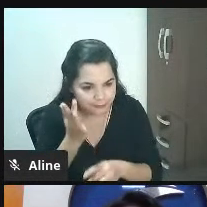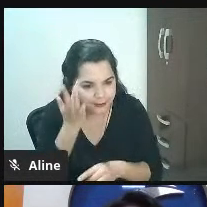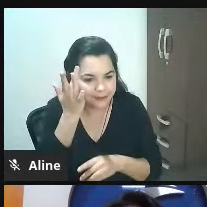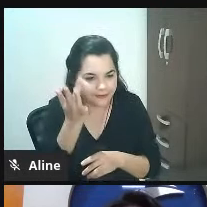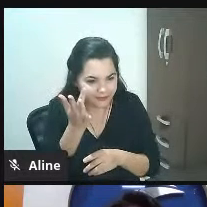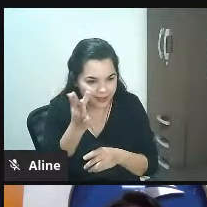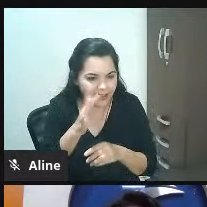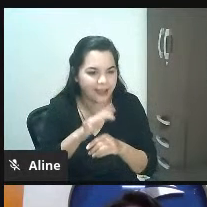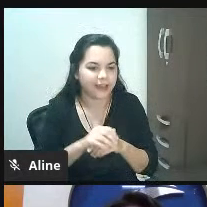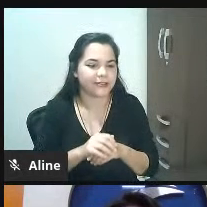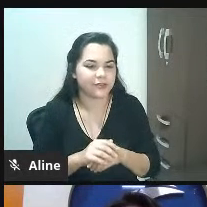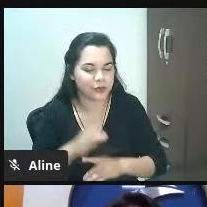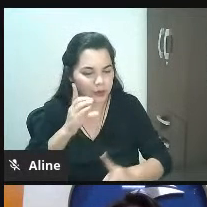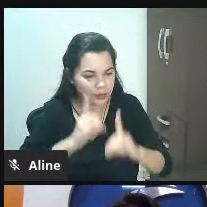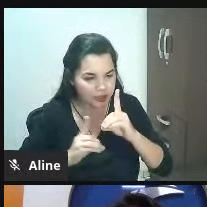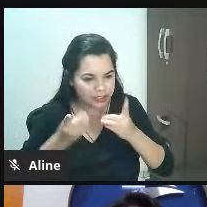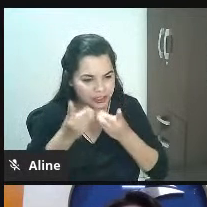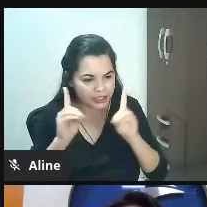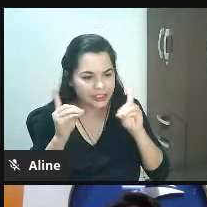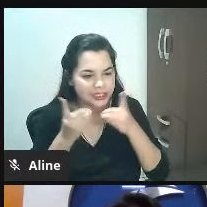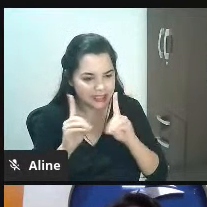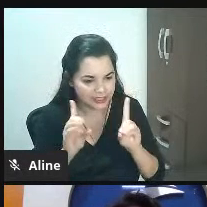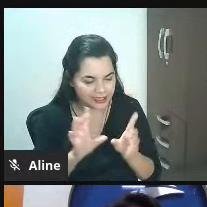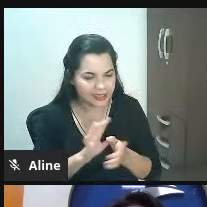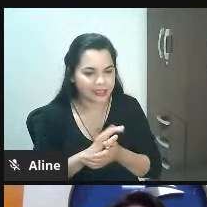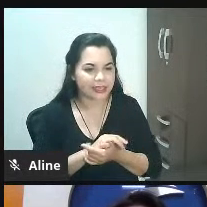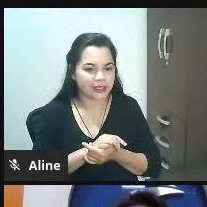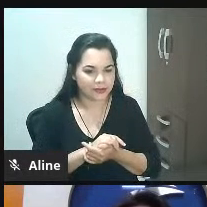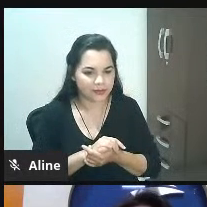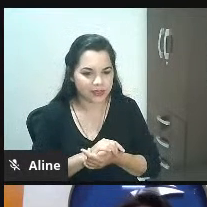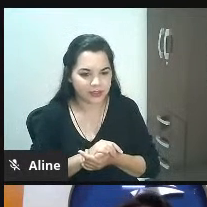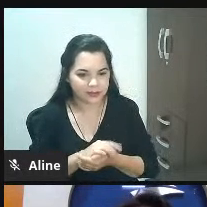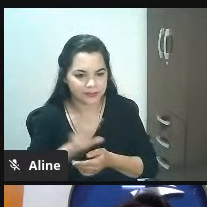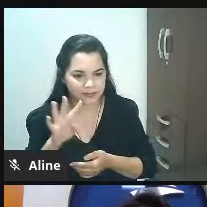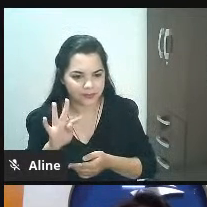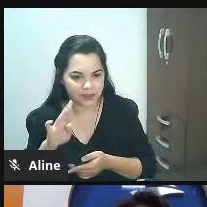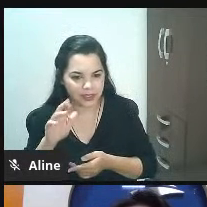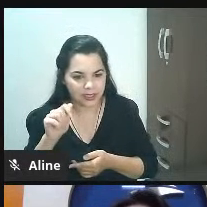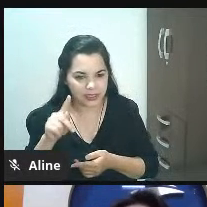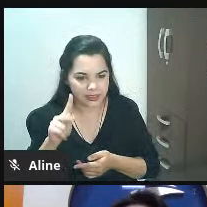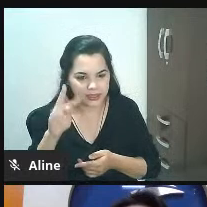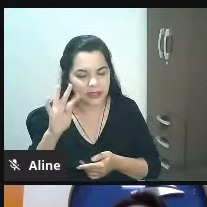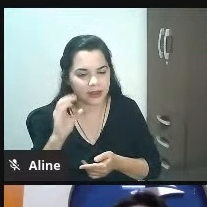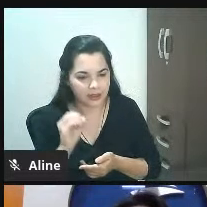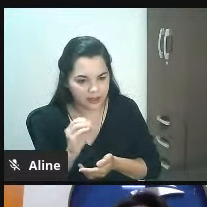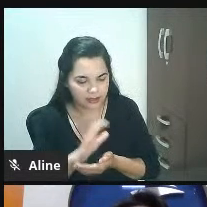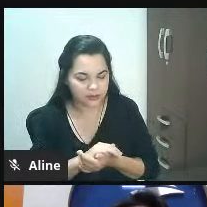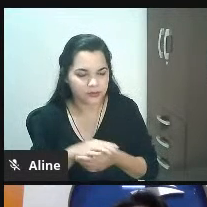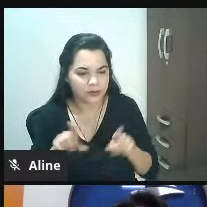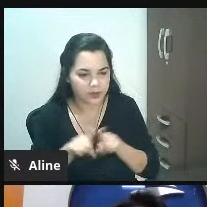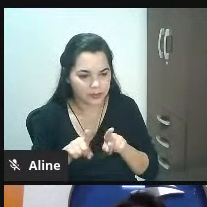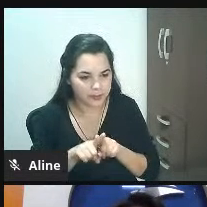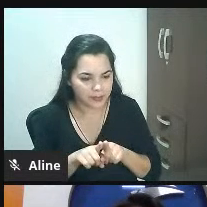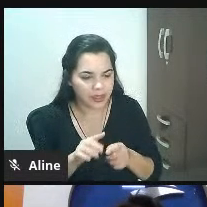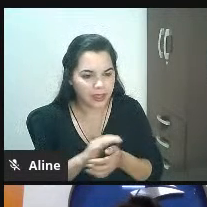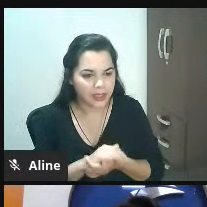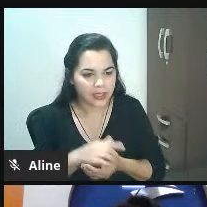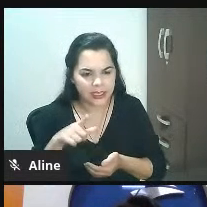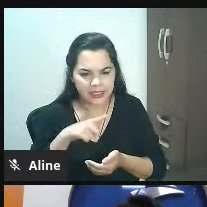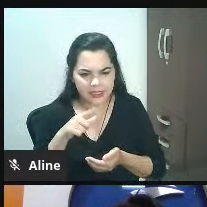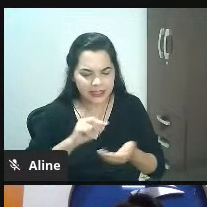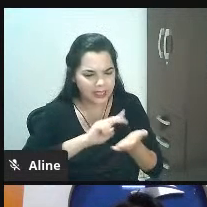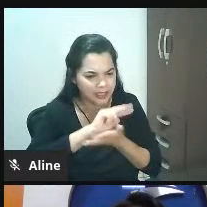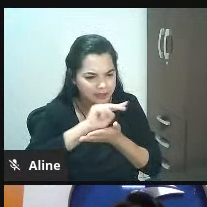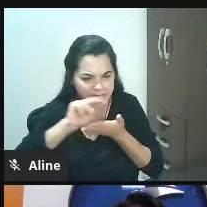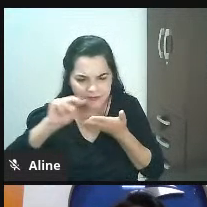didáticas dinâmica é a prática mesmo faz você desenvolver as habilidades tem vários templates de